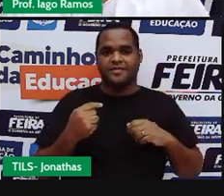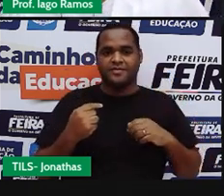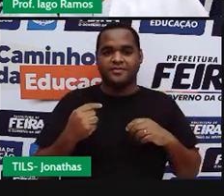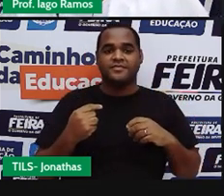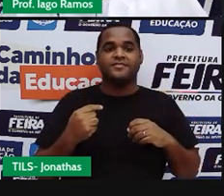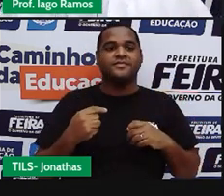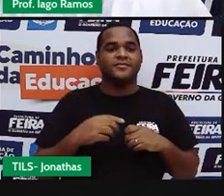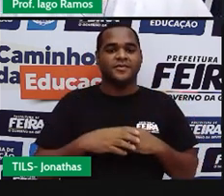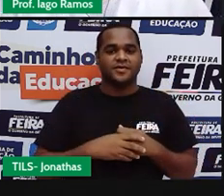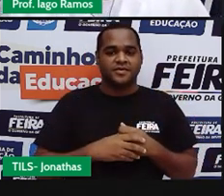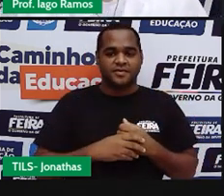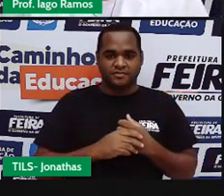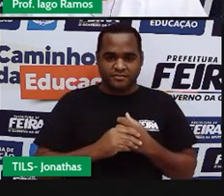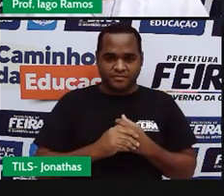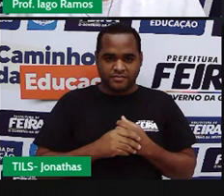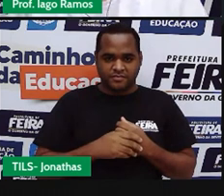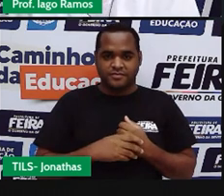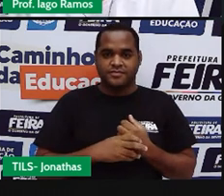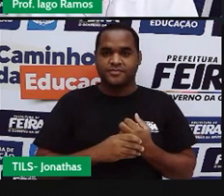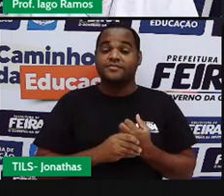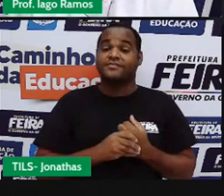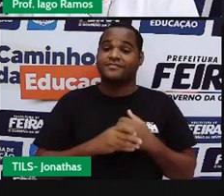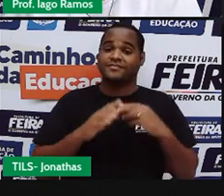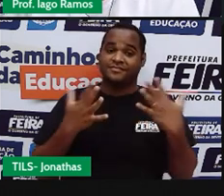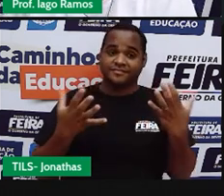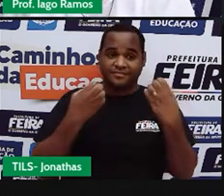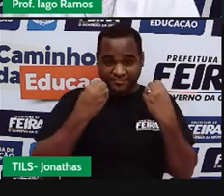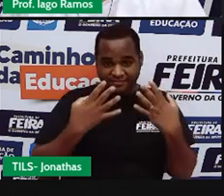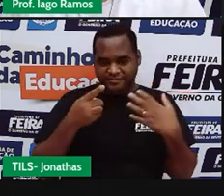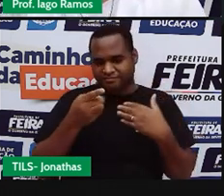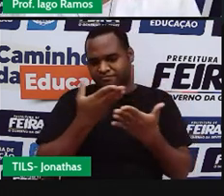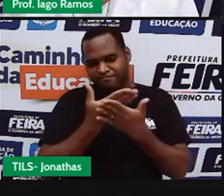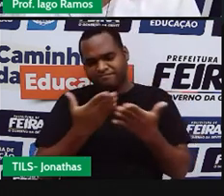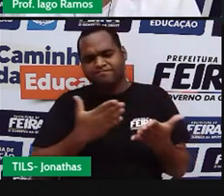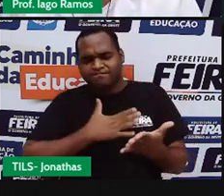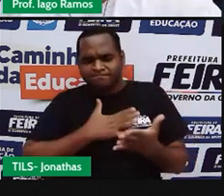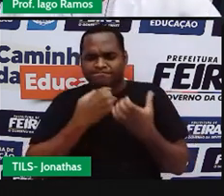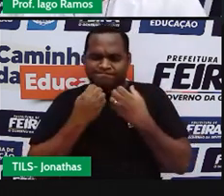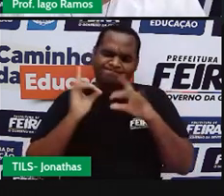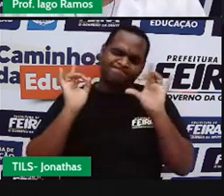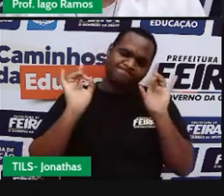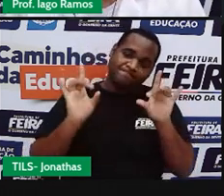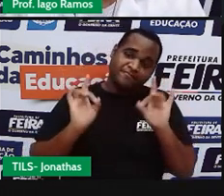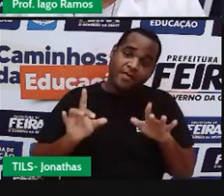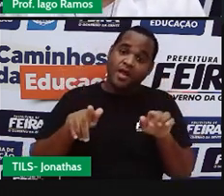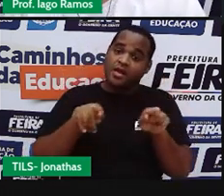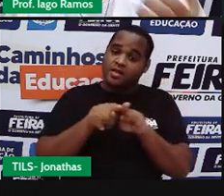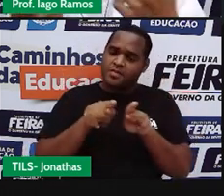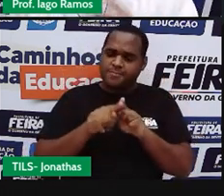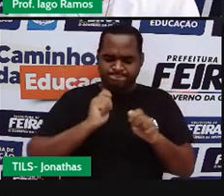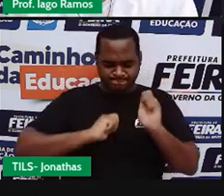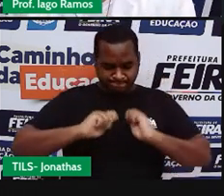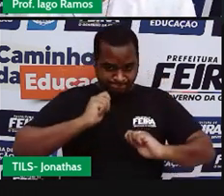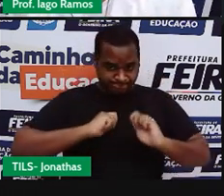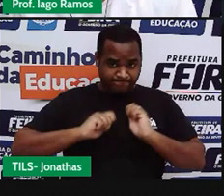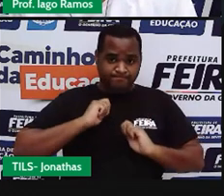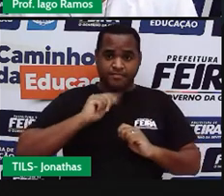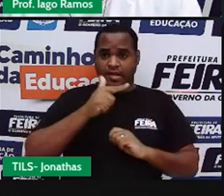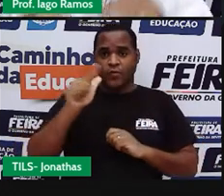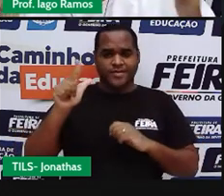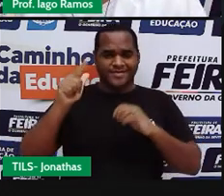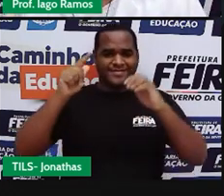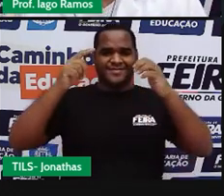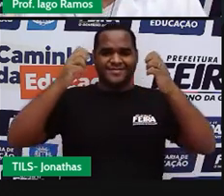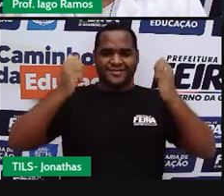Bom, é isso aí, né, galerinha? Eu espero que vocês tenham gostado. Pra mim foi muito massa. Já fico ansioso esperando a